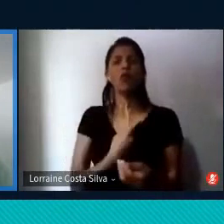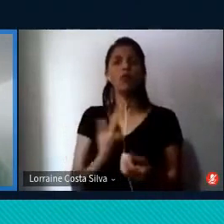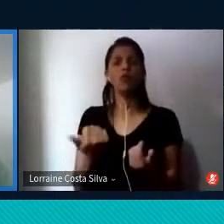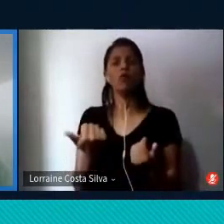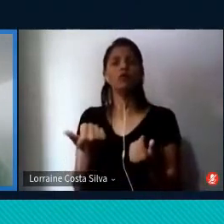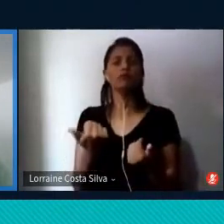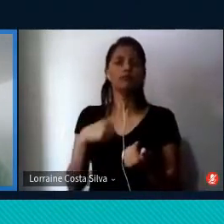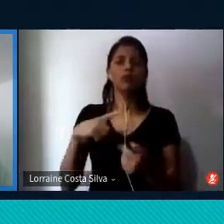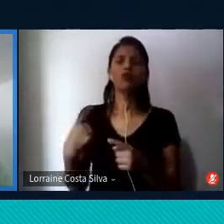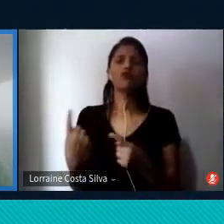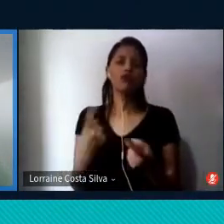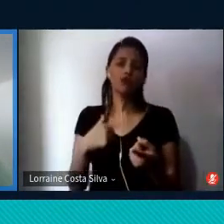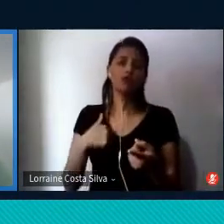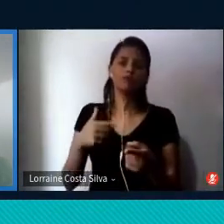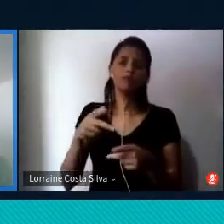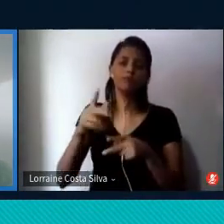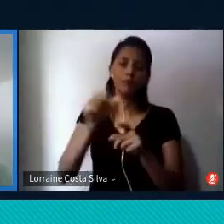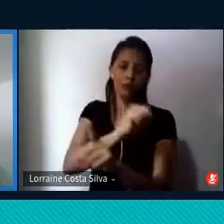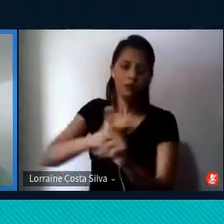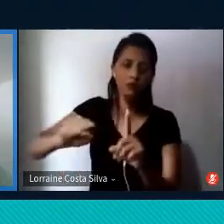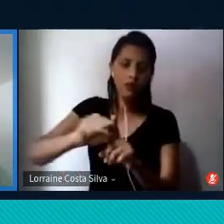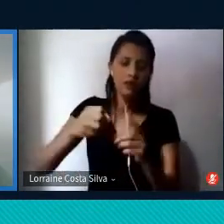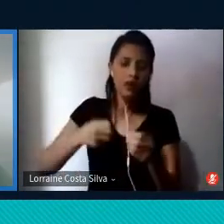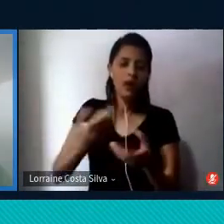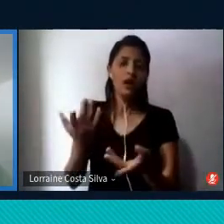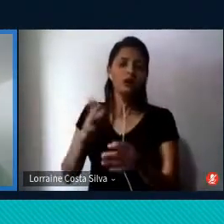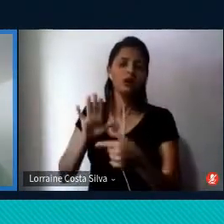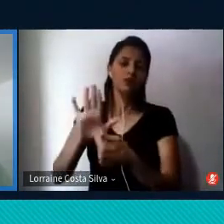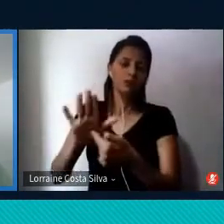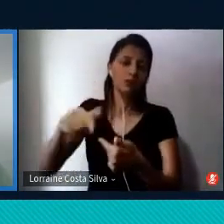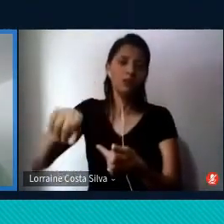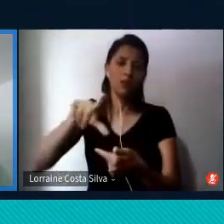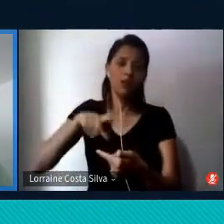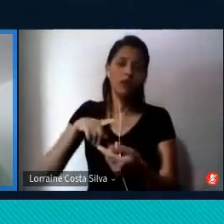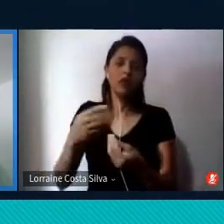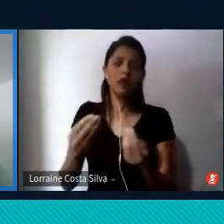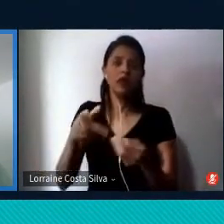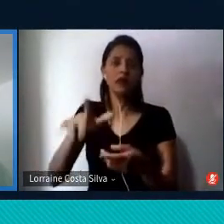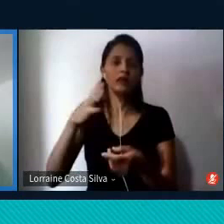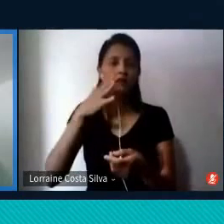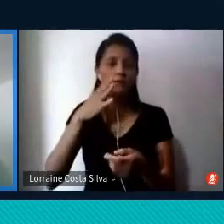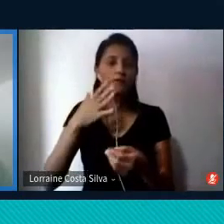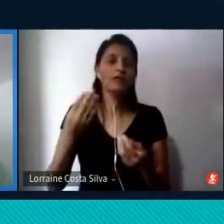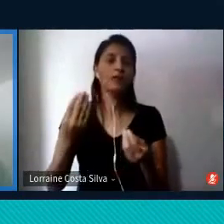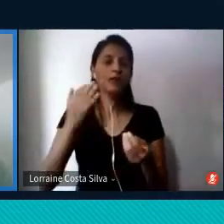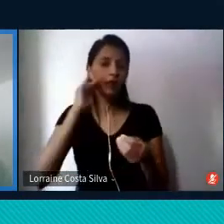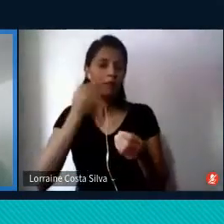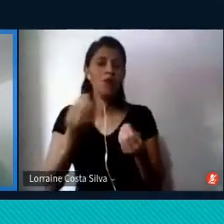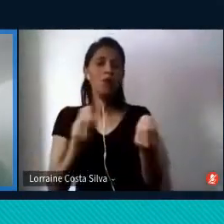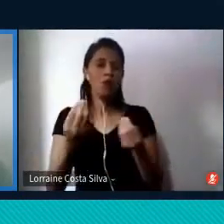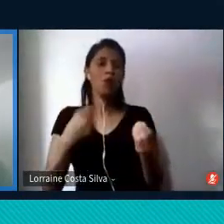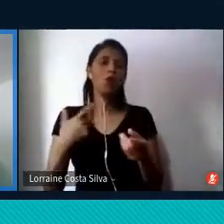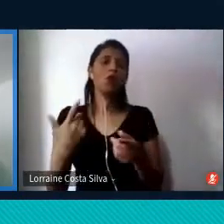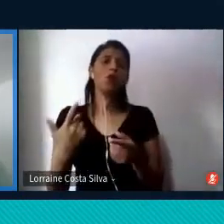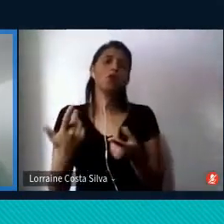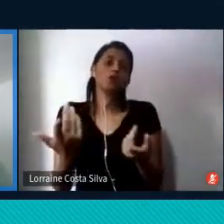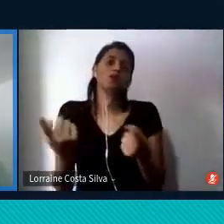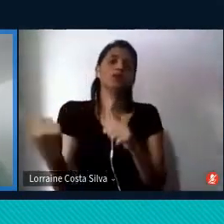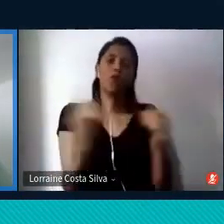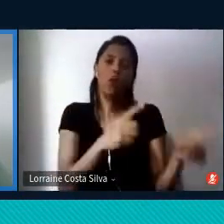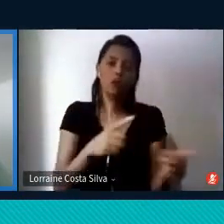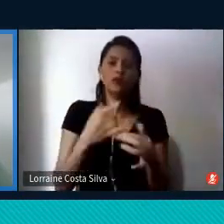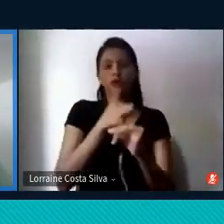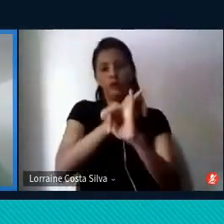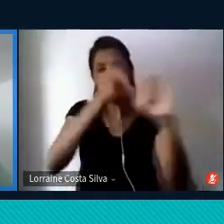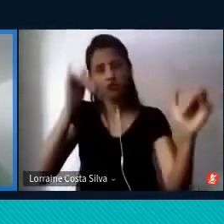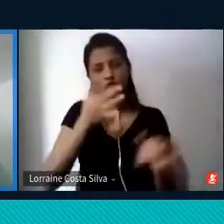intervir na sociedade para que ela possa lidar e reagir à questão da desinformação científica, isso se articula muito com